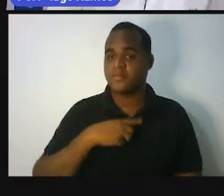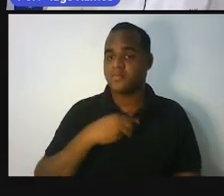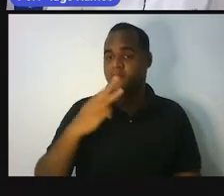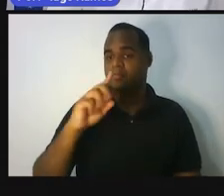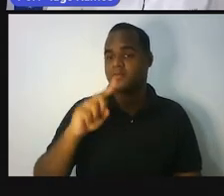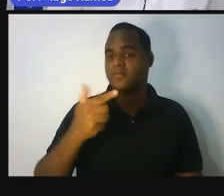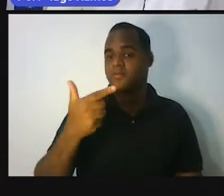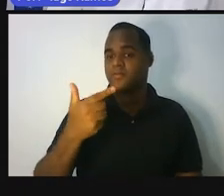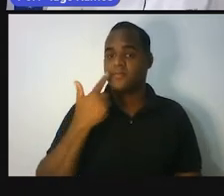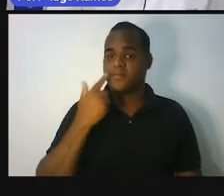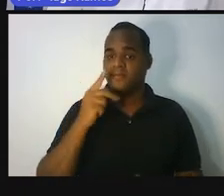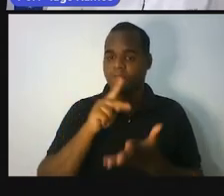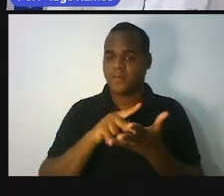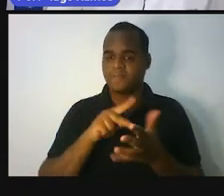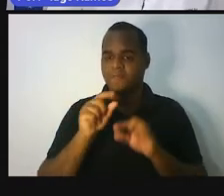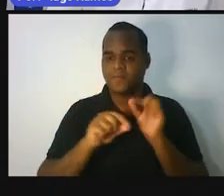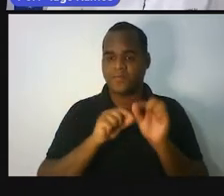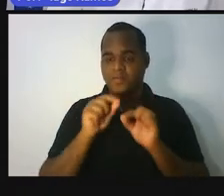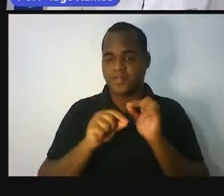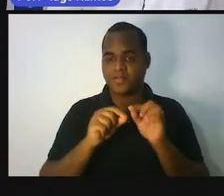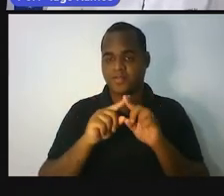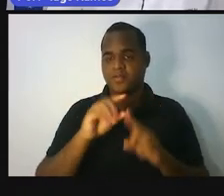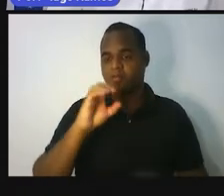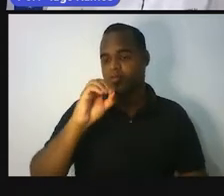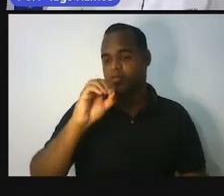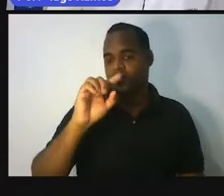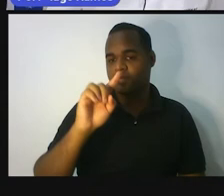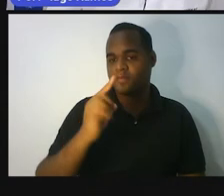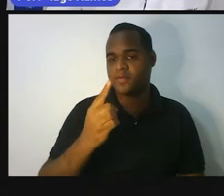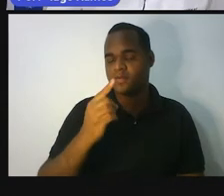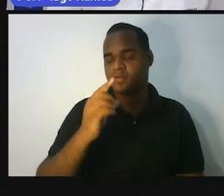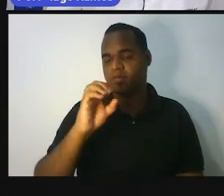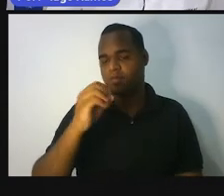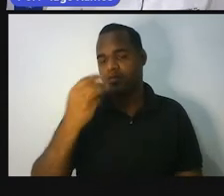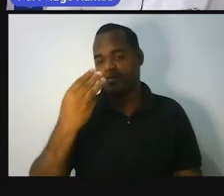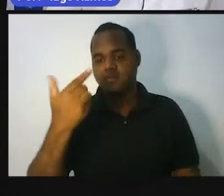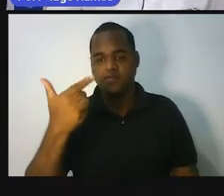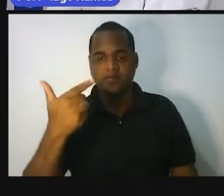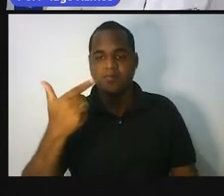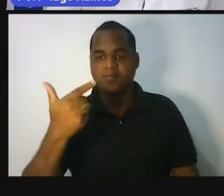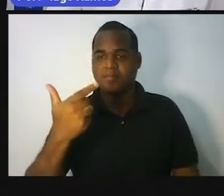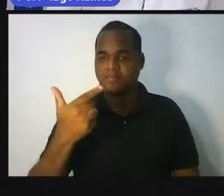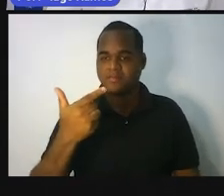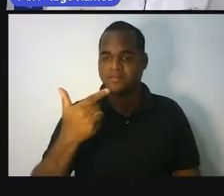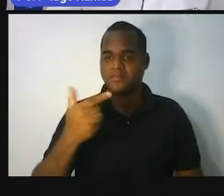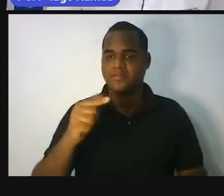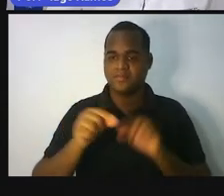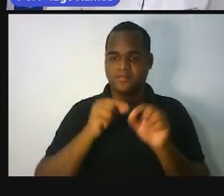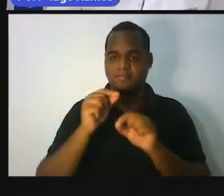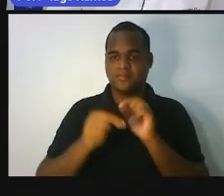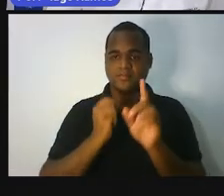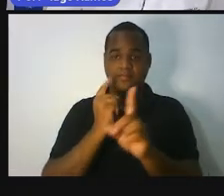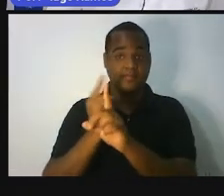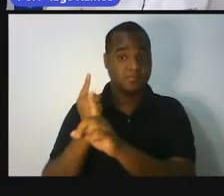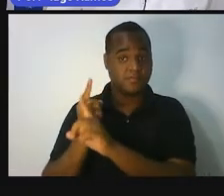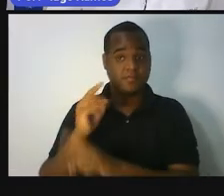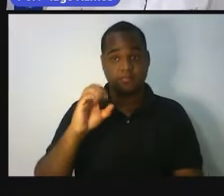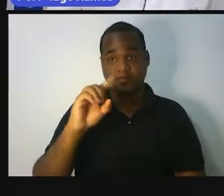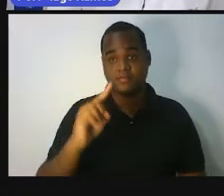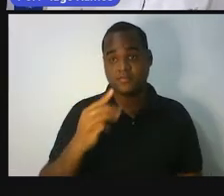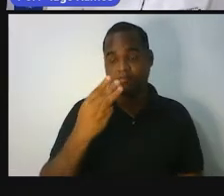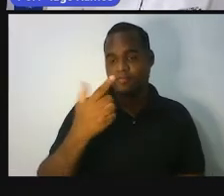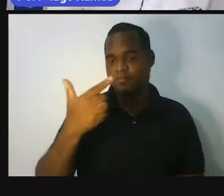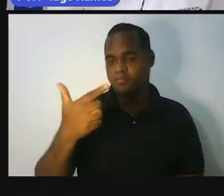na verdade é 0,032. Então, você vai pegar 0,032